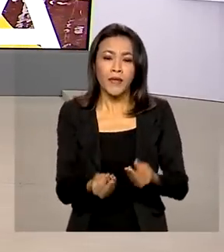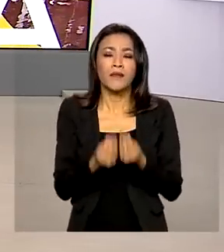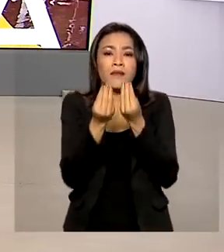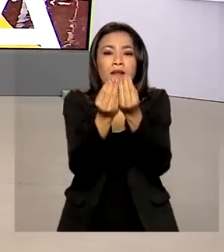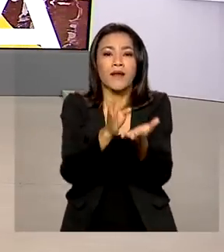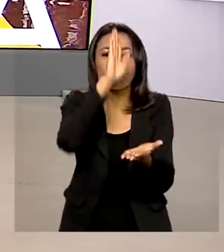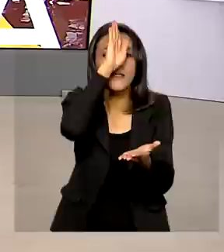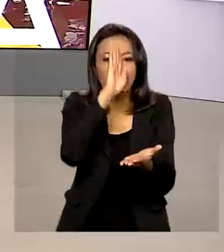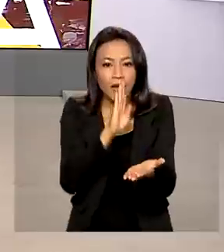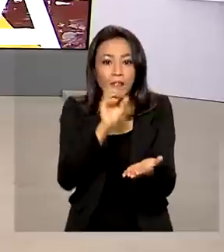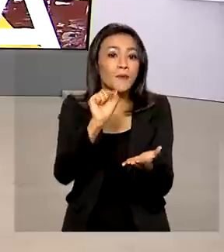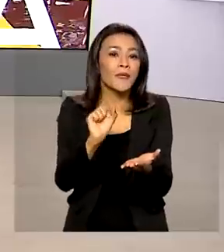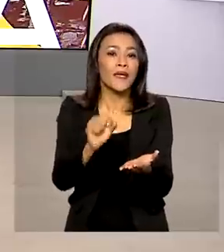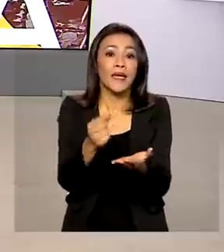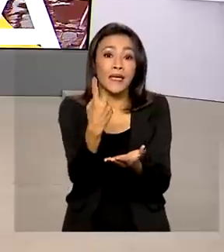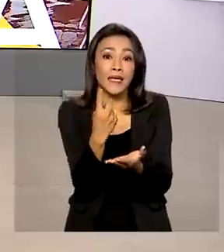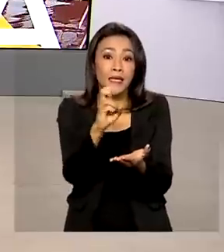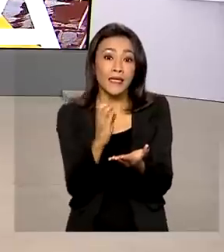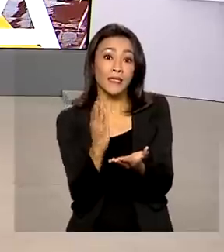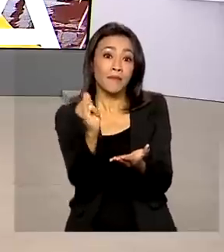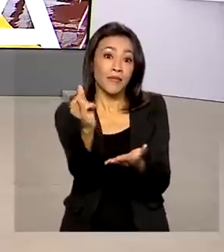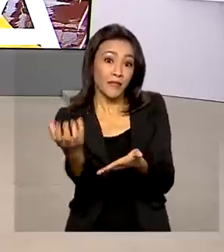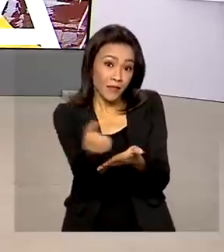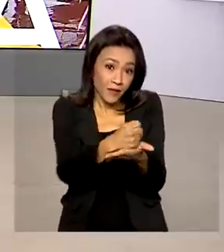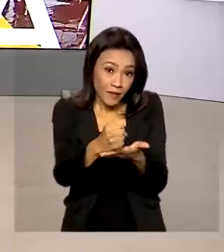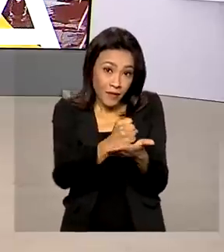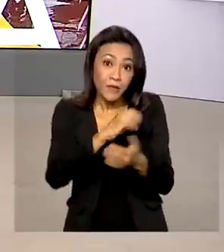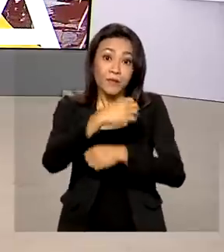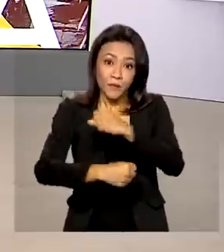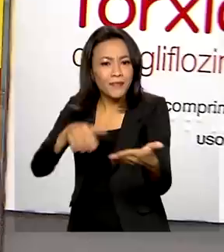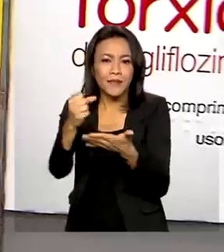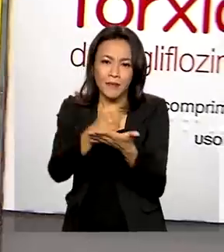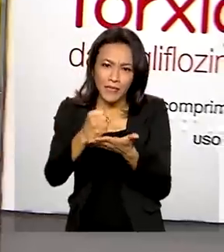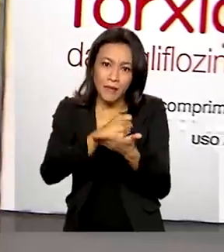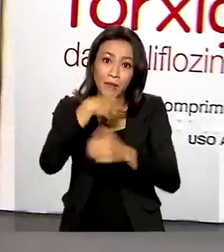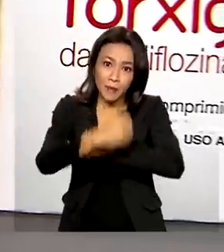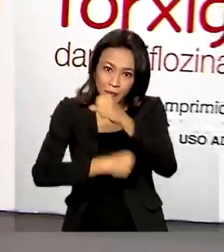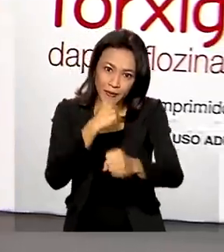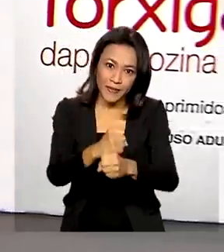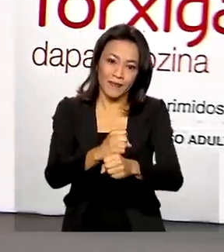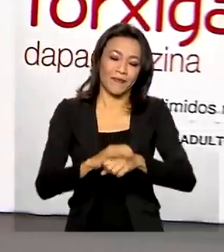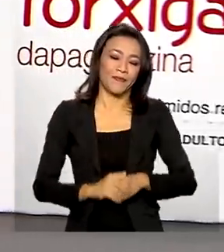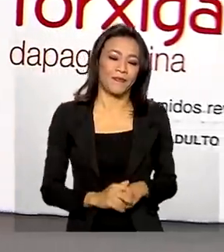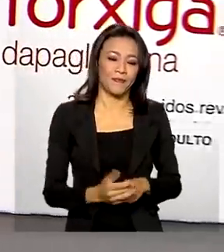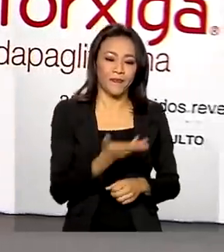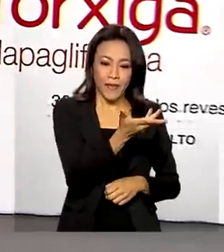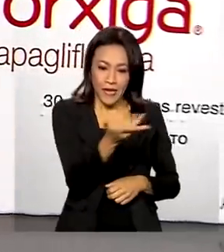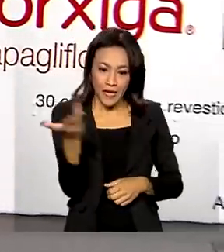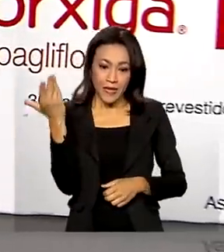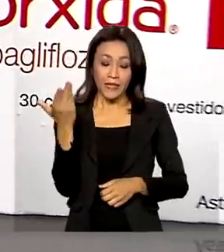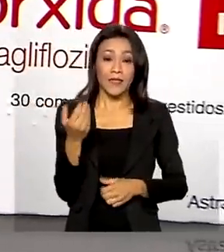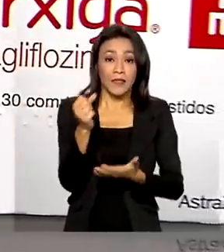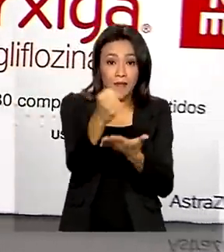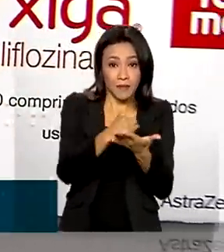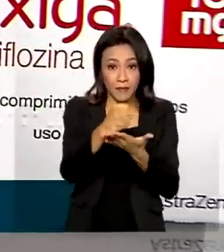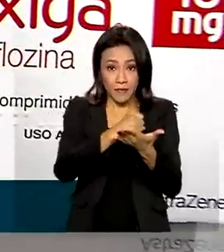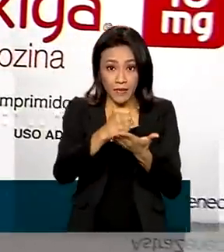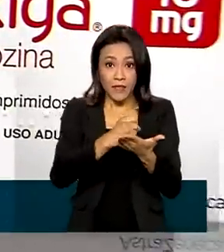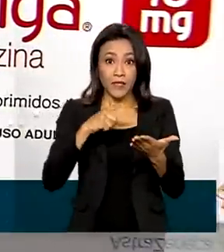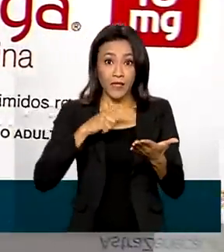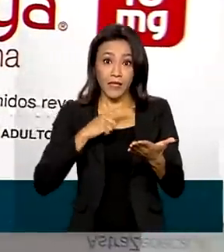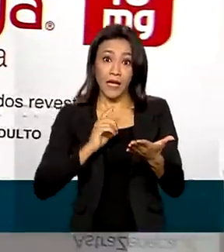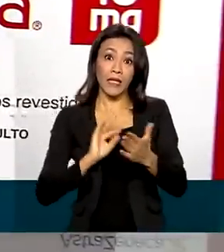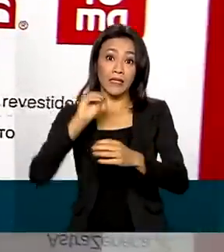graça cerca de 15 bilhões de medicamentos por ano. Os medicamentos incluídos no